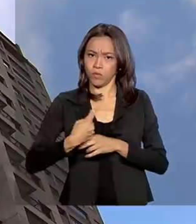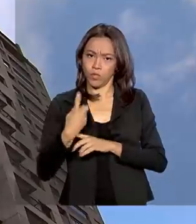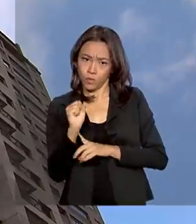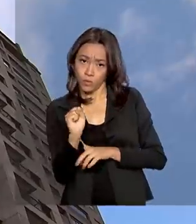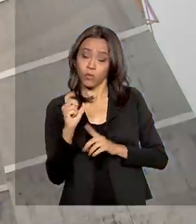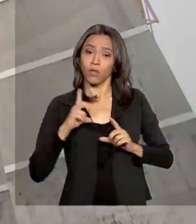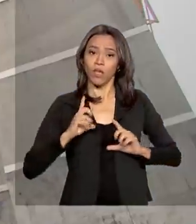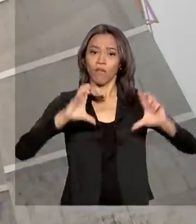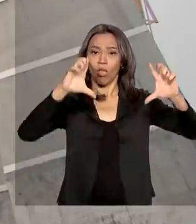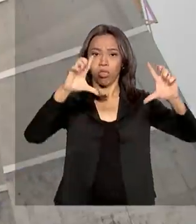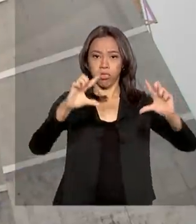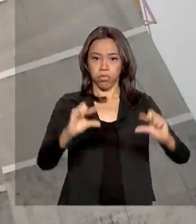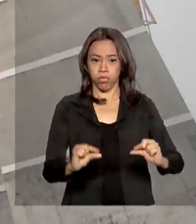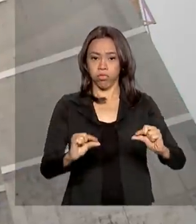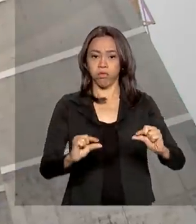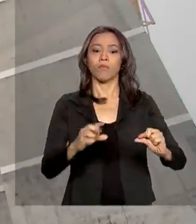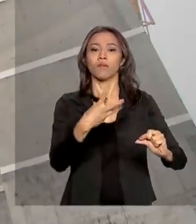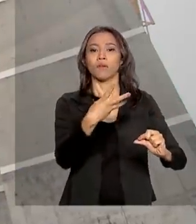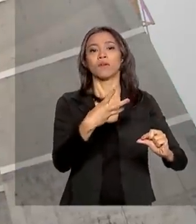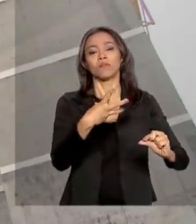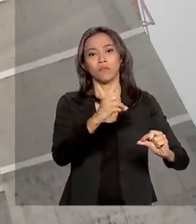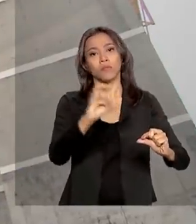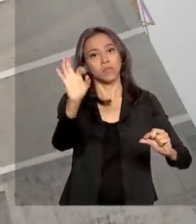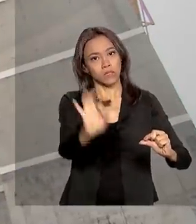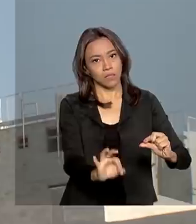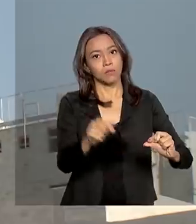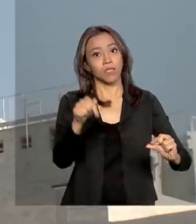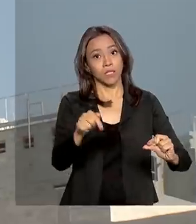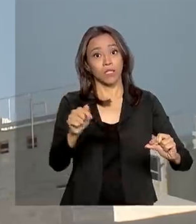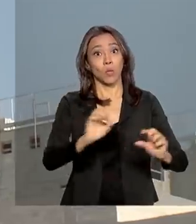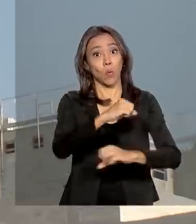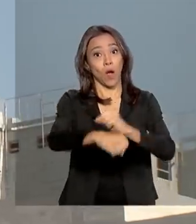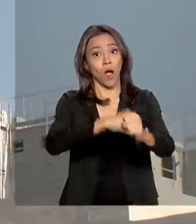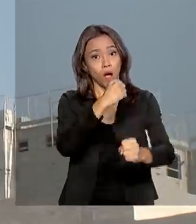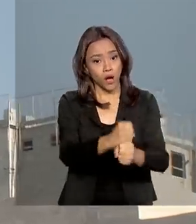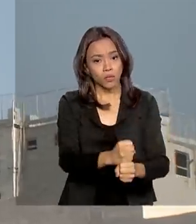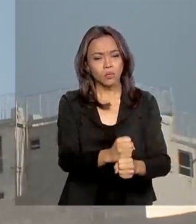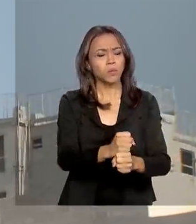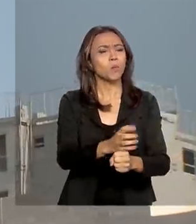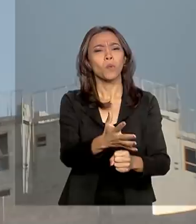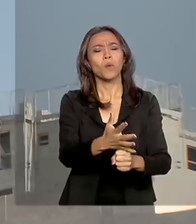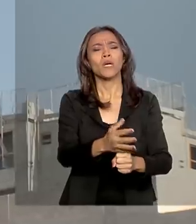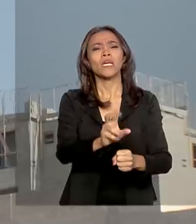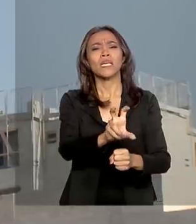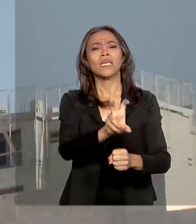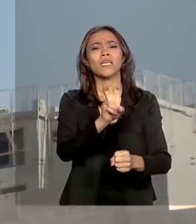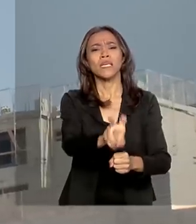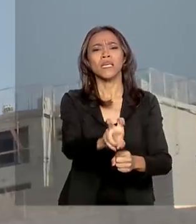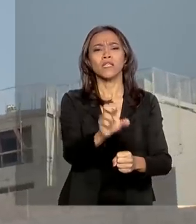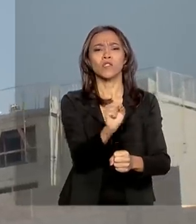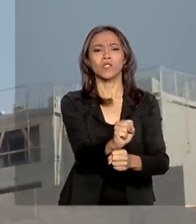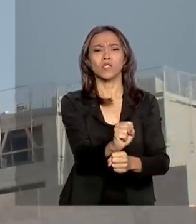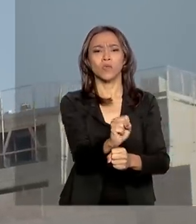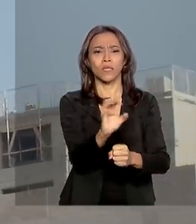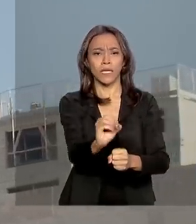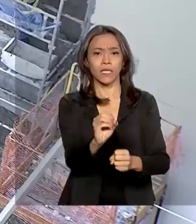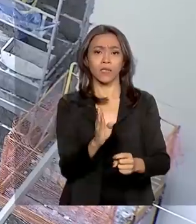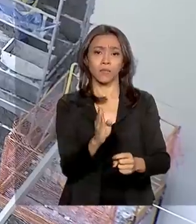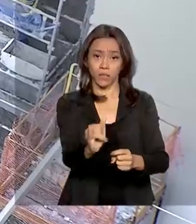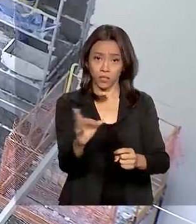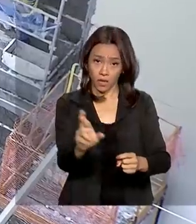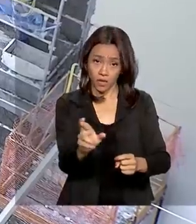30% no setor da construção, que fechou o ano com investimentos de cerca de 580 bilhões de reais.